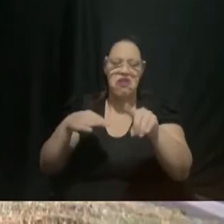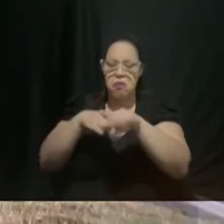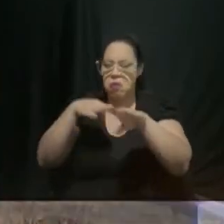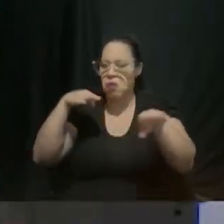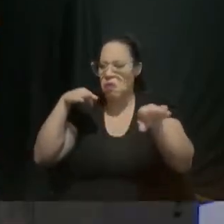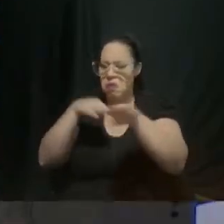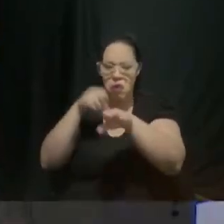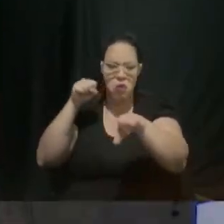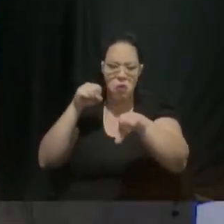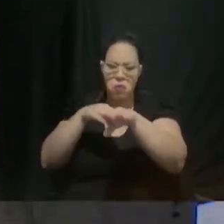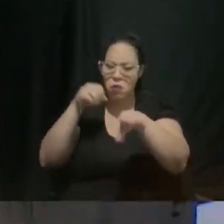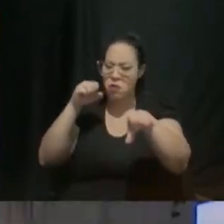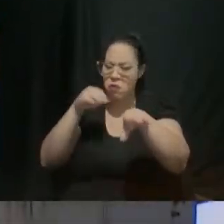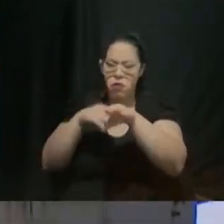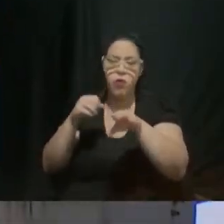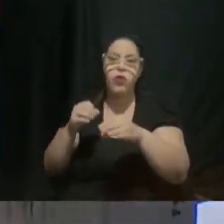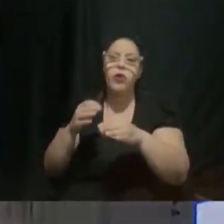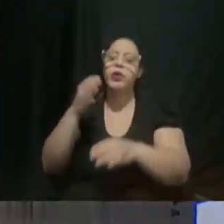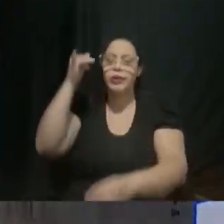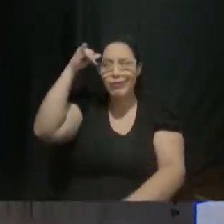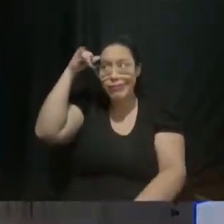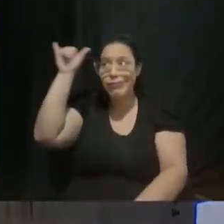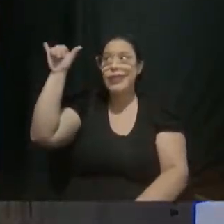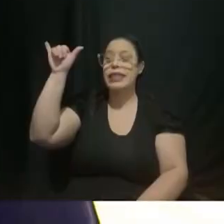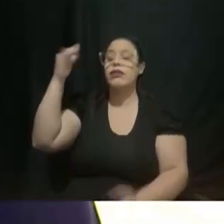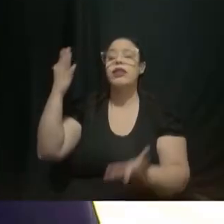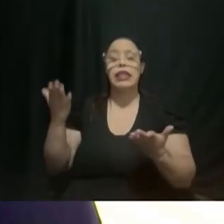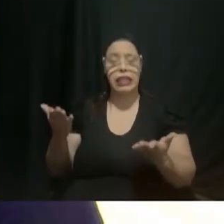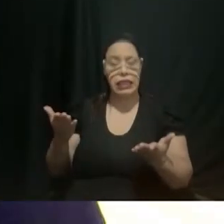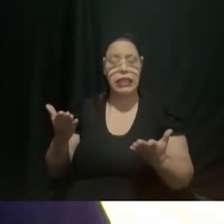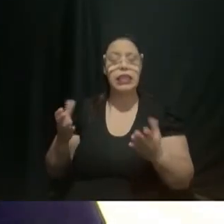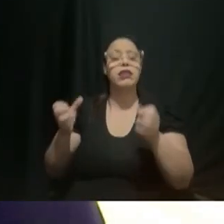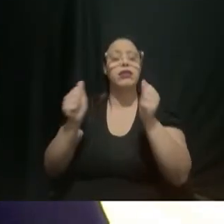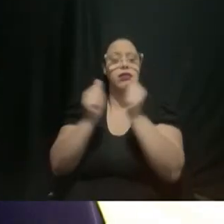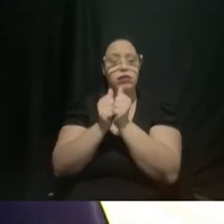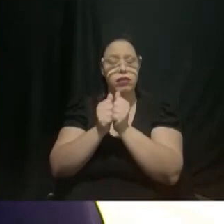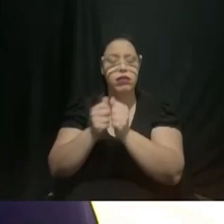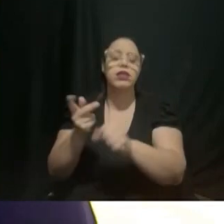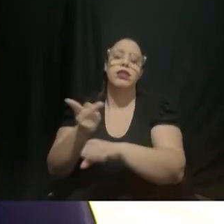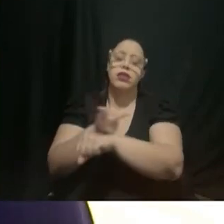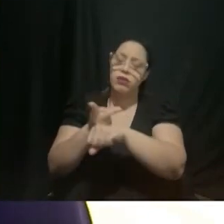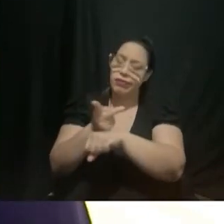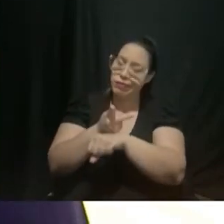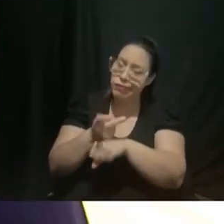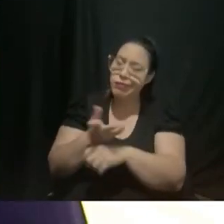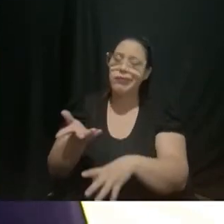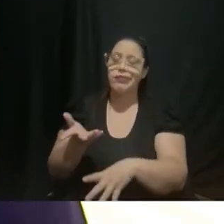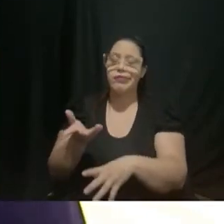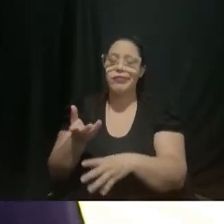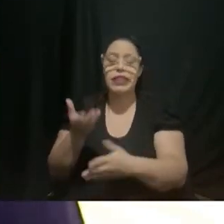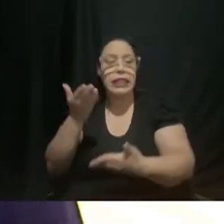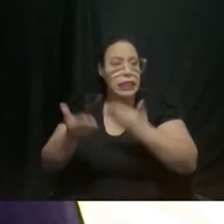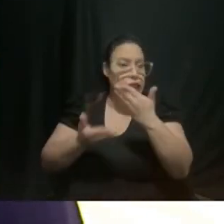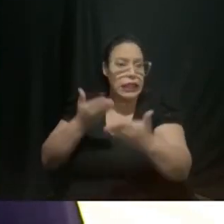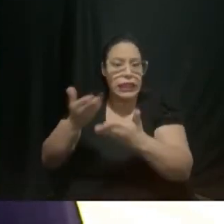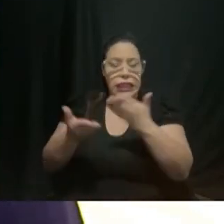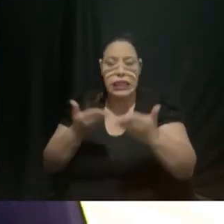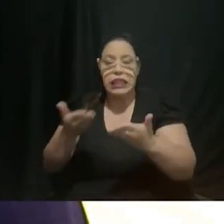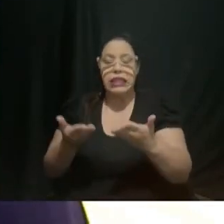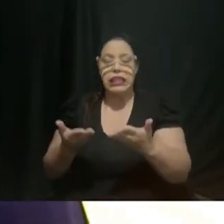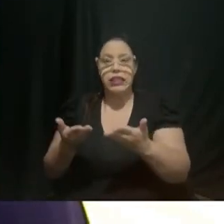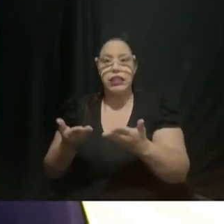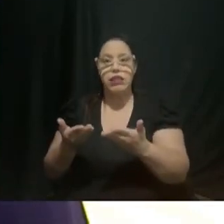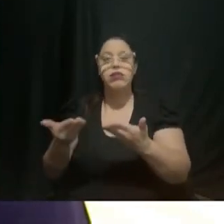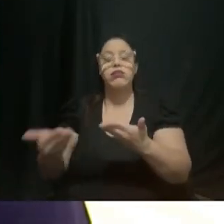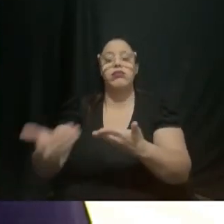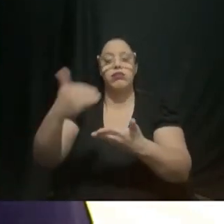preventiva para que juntos nós possamos buscar ações que combatam e tragam a redução